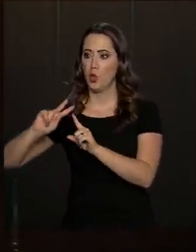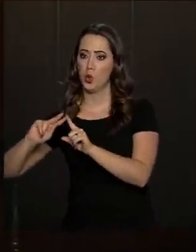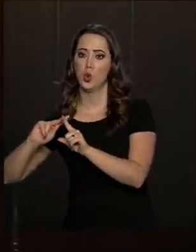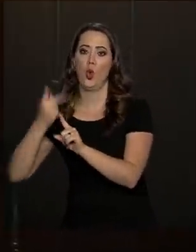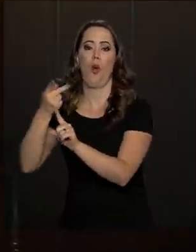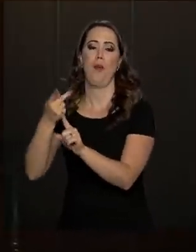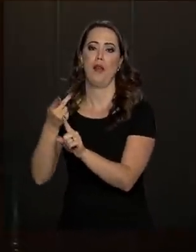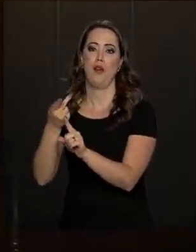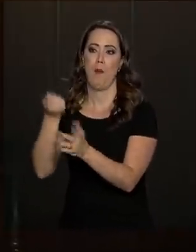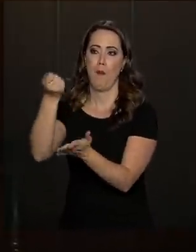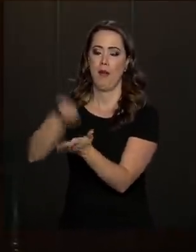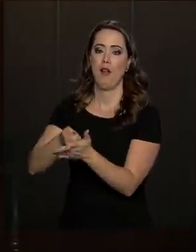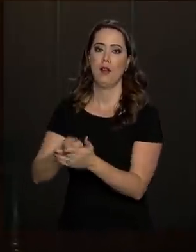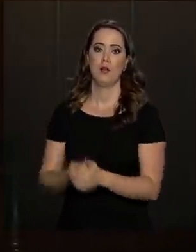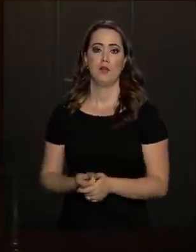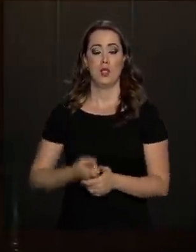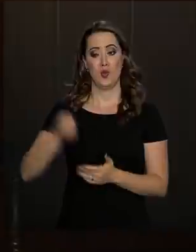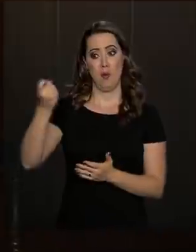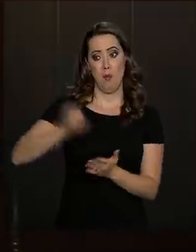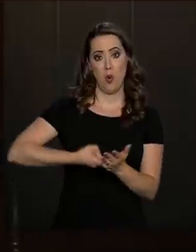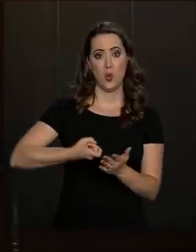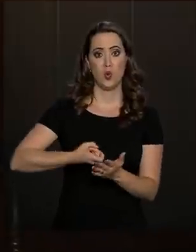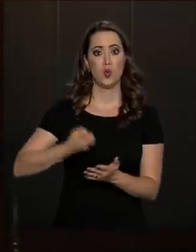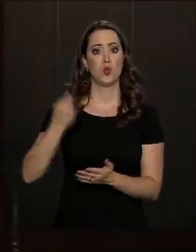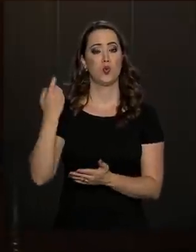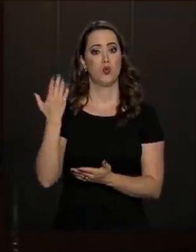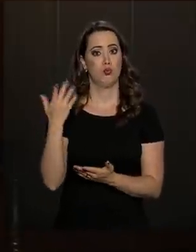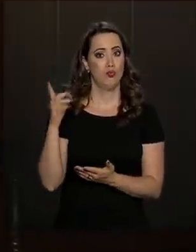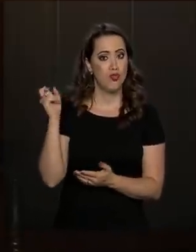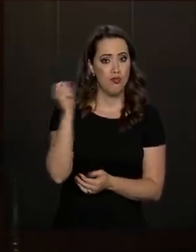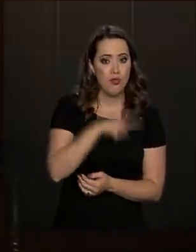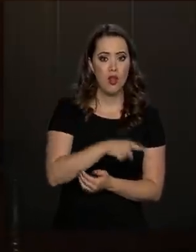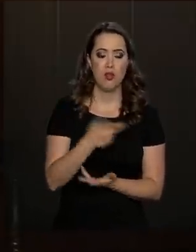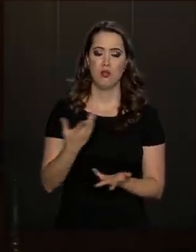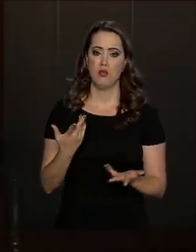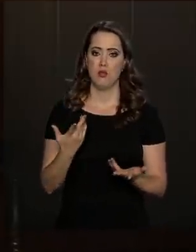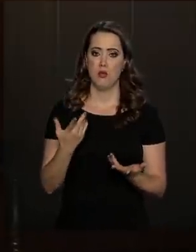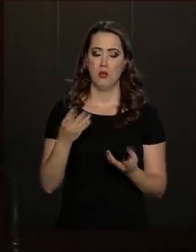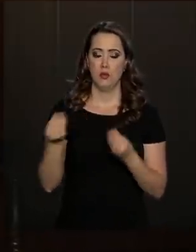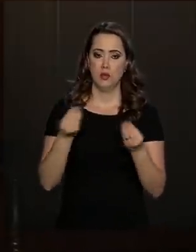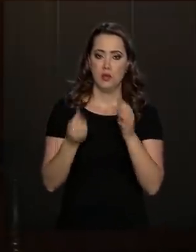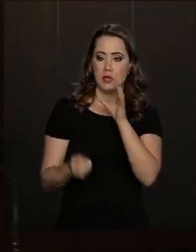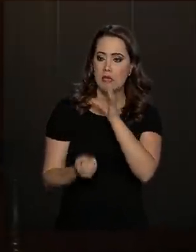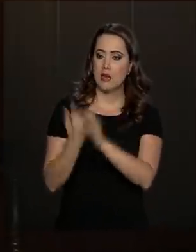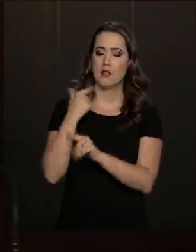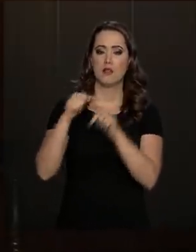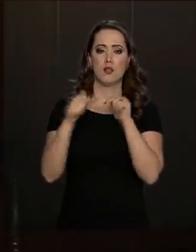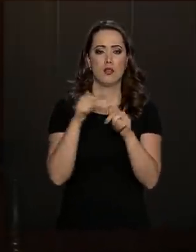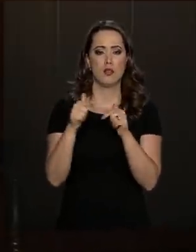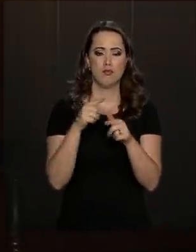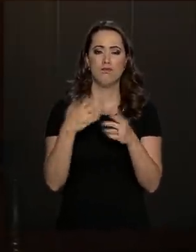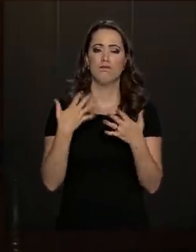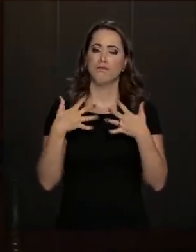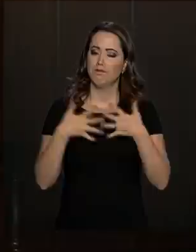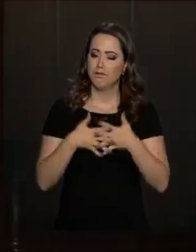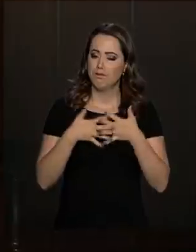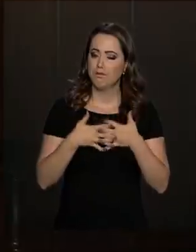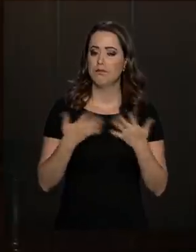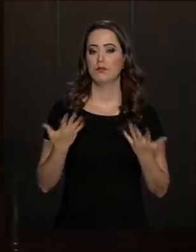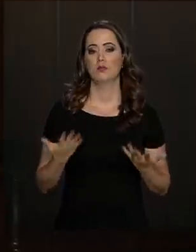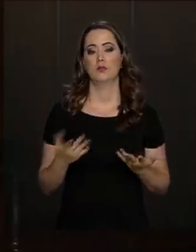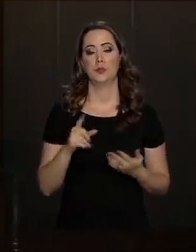É o imposto mais cruel que existe, que é sobre a mão de obra. Então, a geração de empregos fica completamente comprometida.